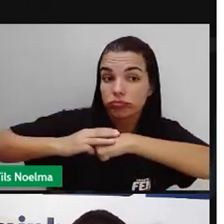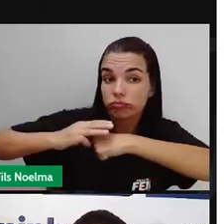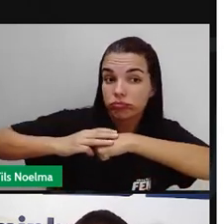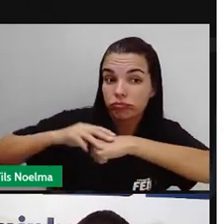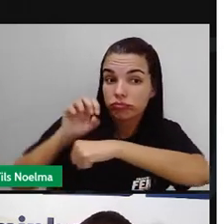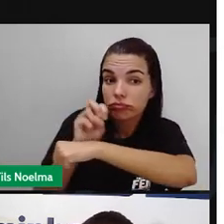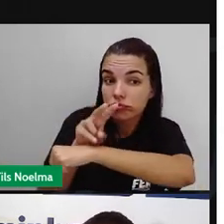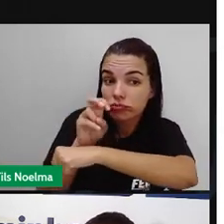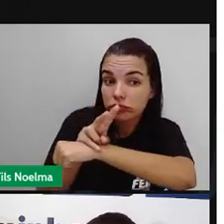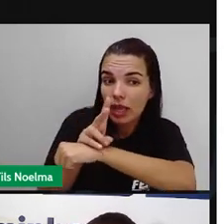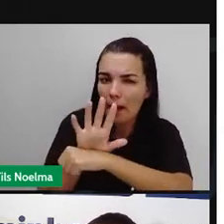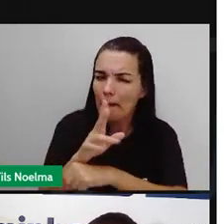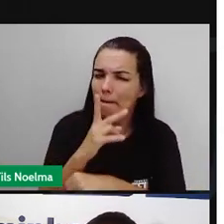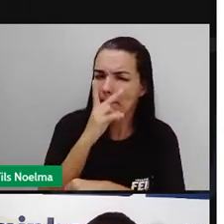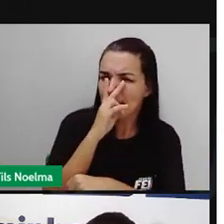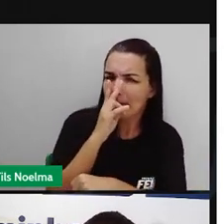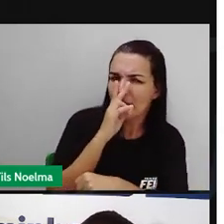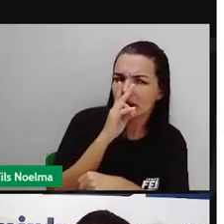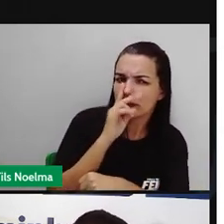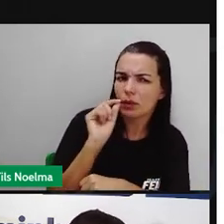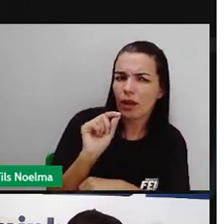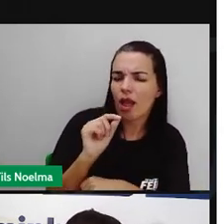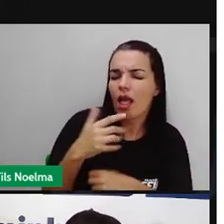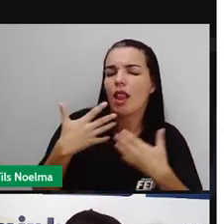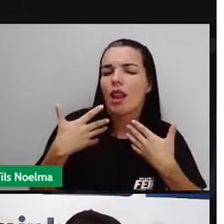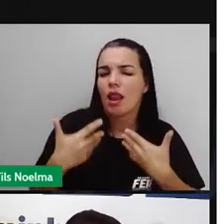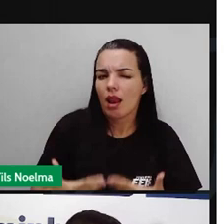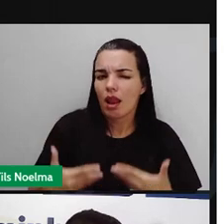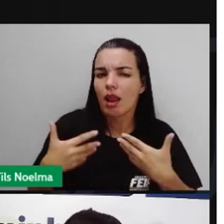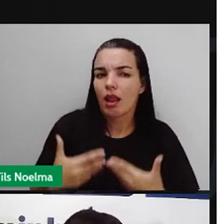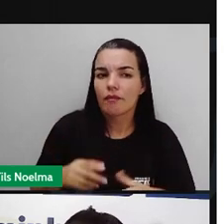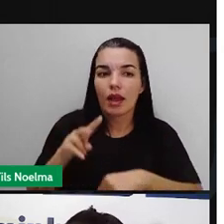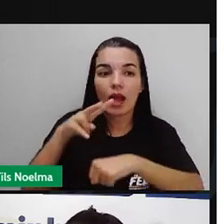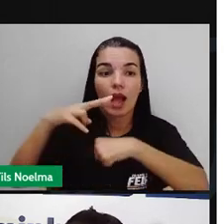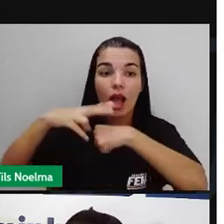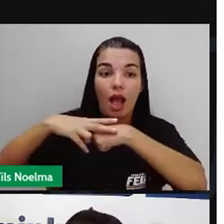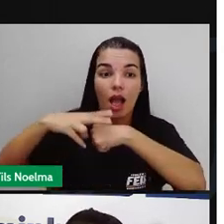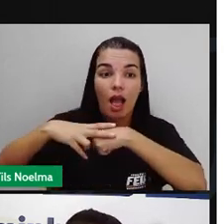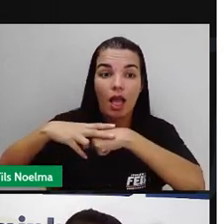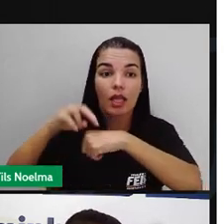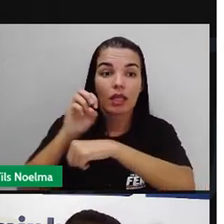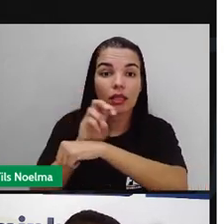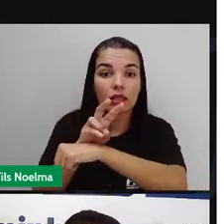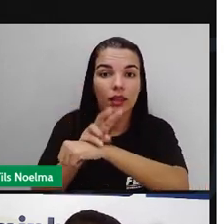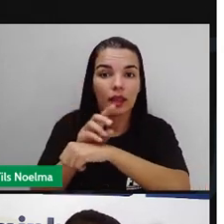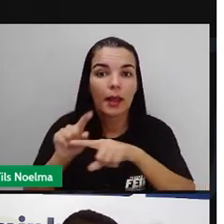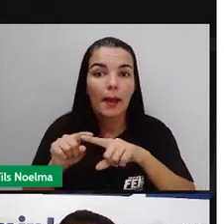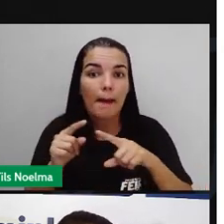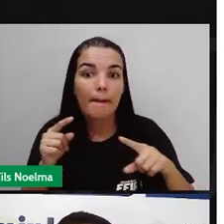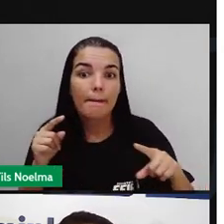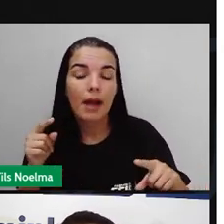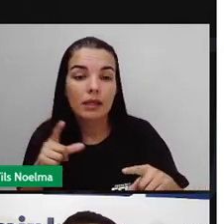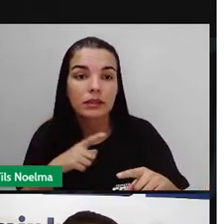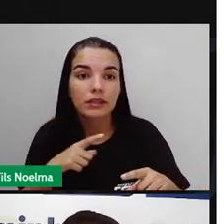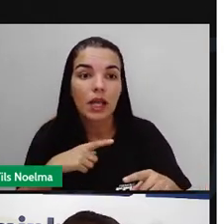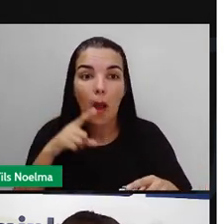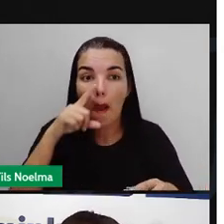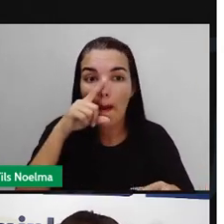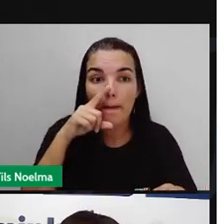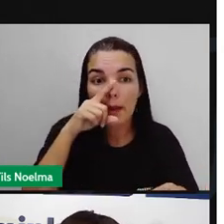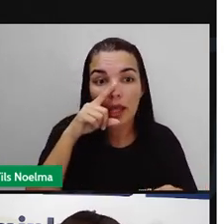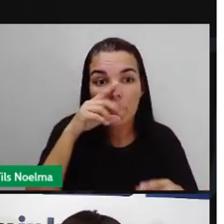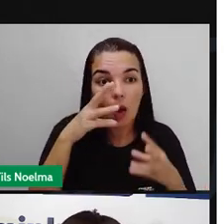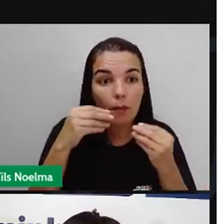ela vai ter sintomas, às vezes, até mais leve do que a própria dengue. Porém, há um risco muito grande em